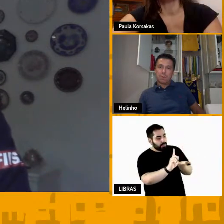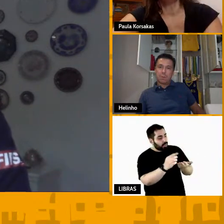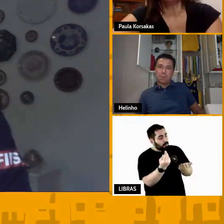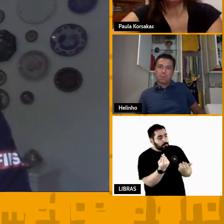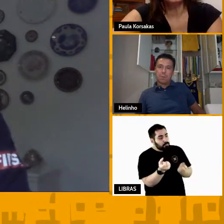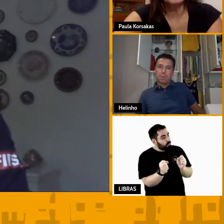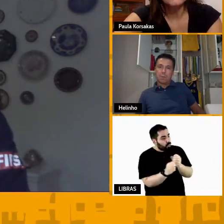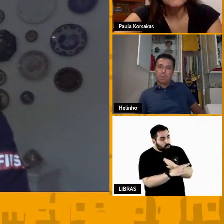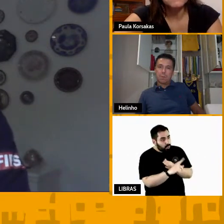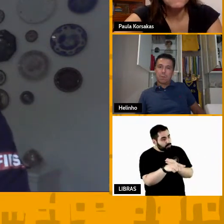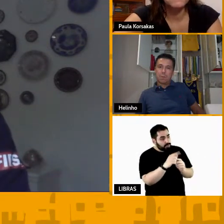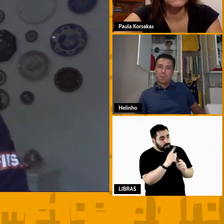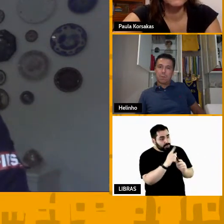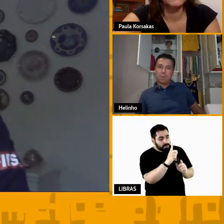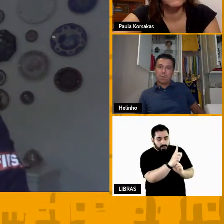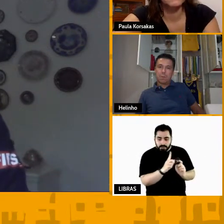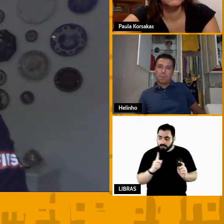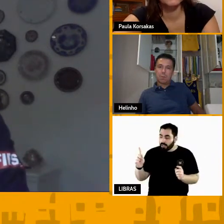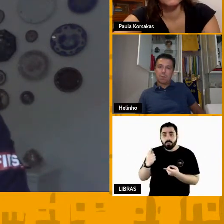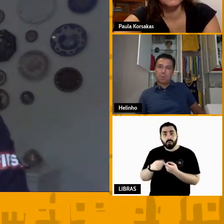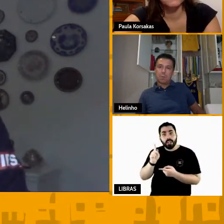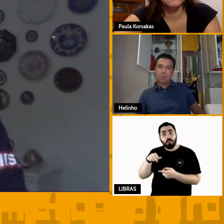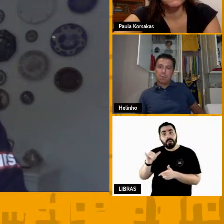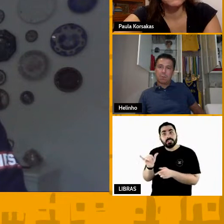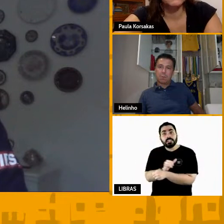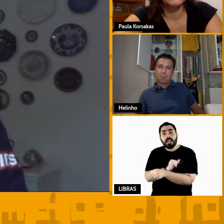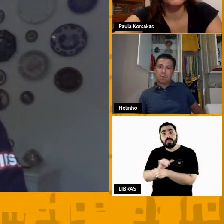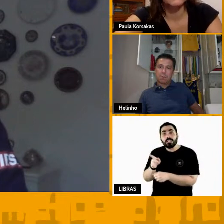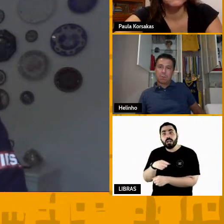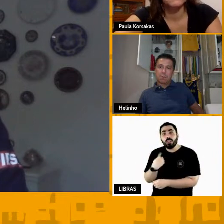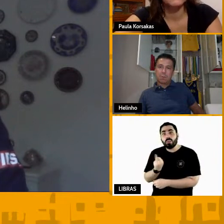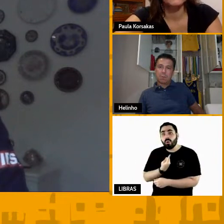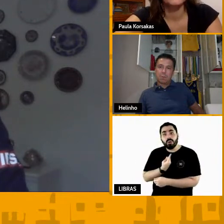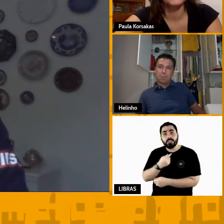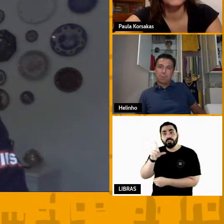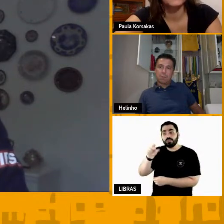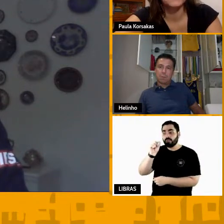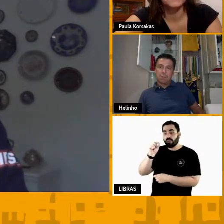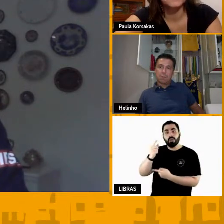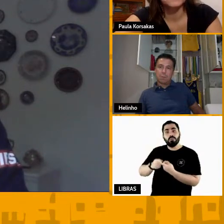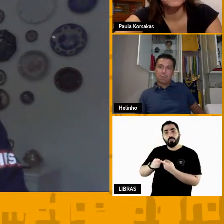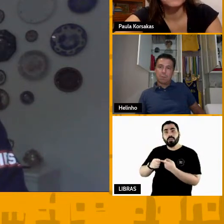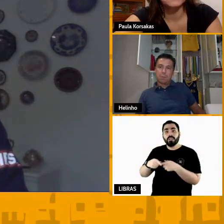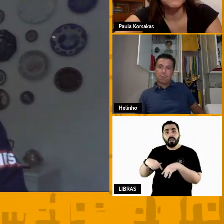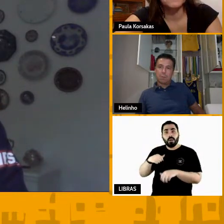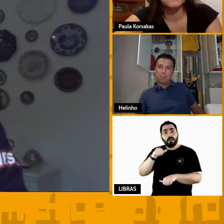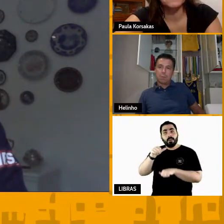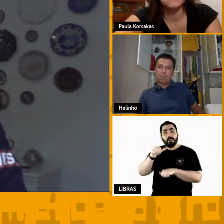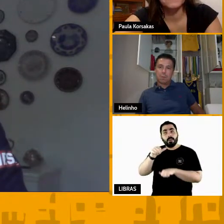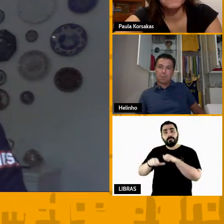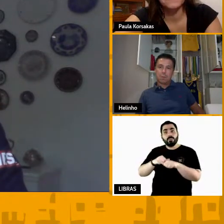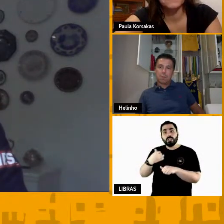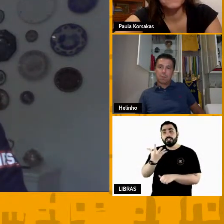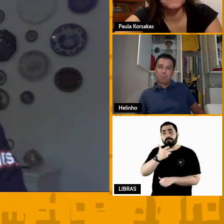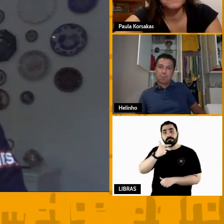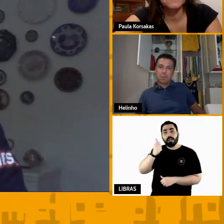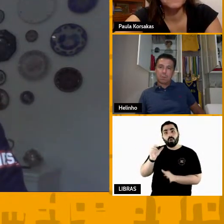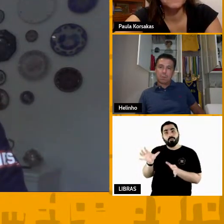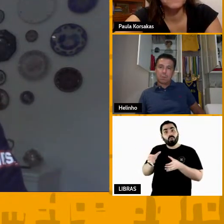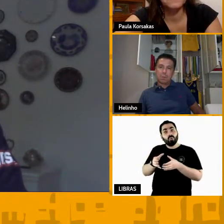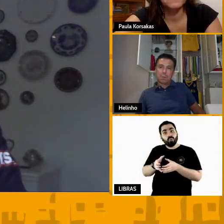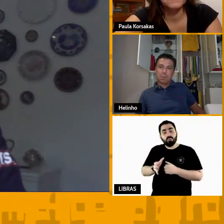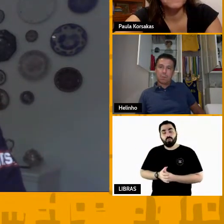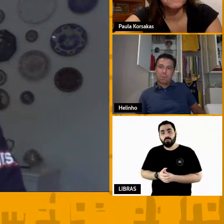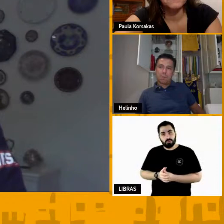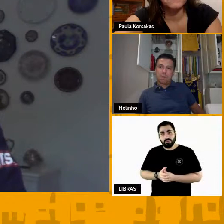por uma estratégia nossa não tem por uma decisão que nós temos que tomar e não é não é tranquilo e a gente